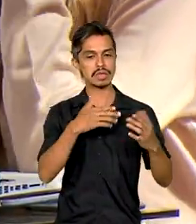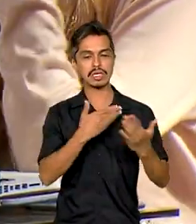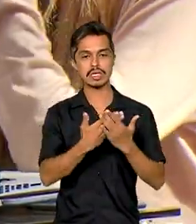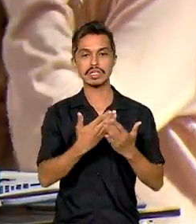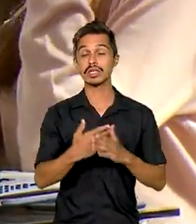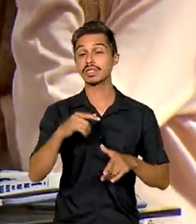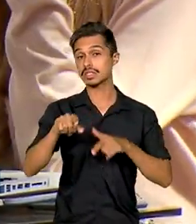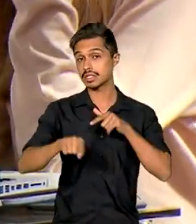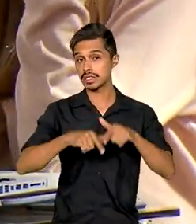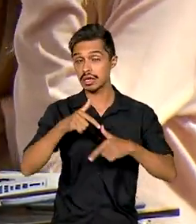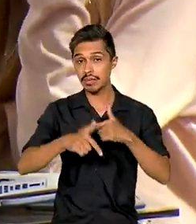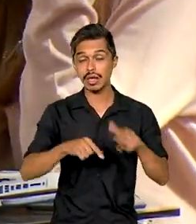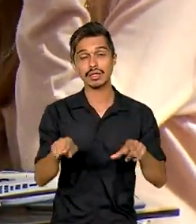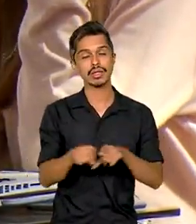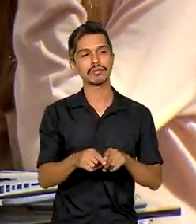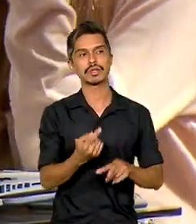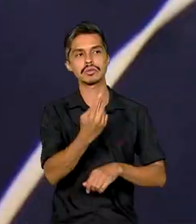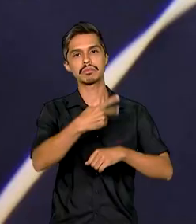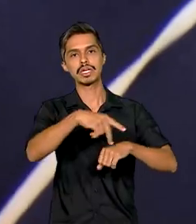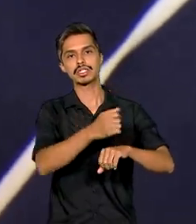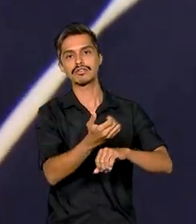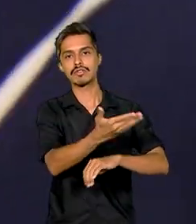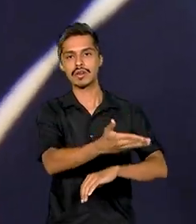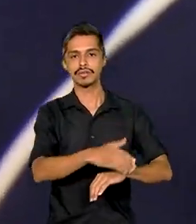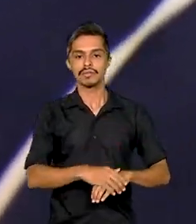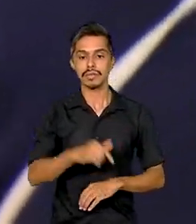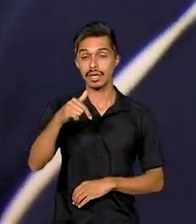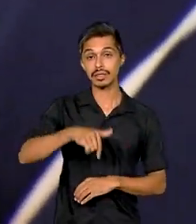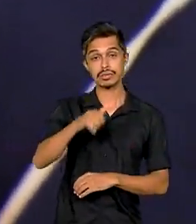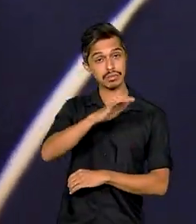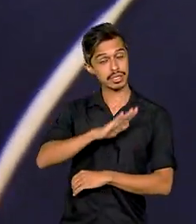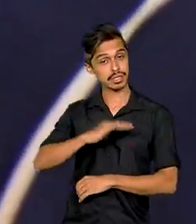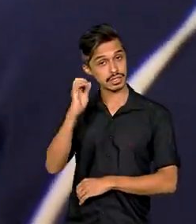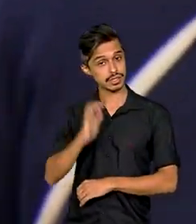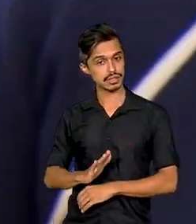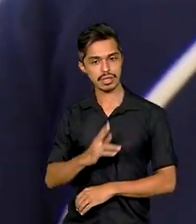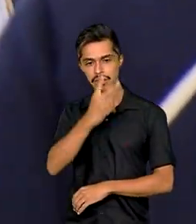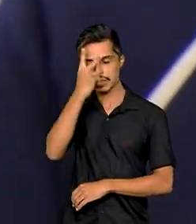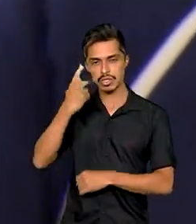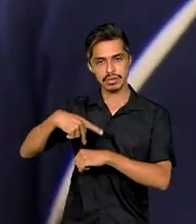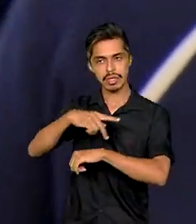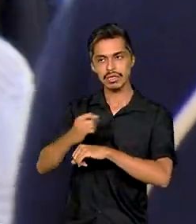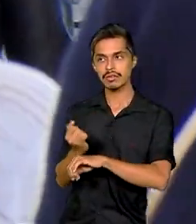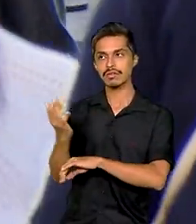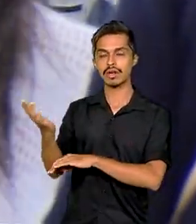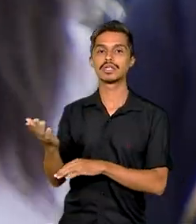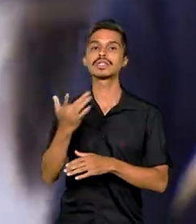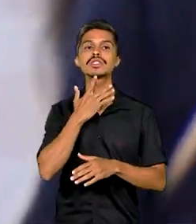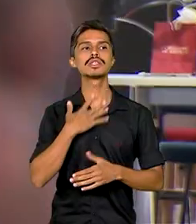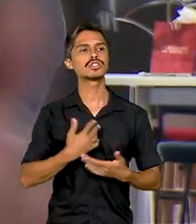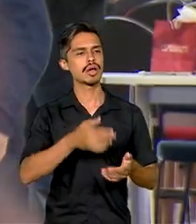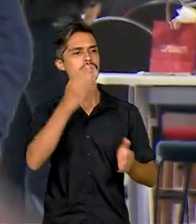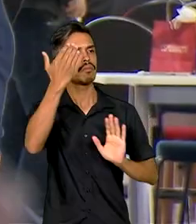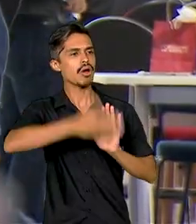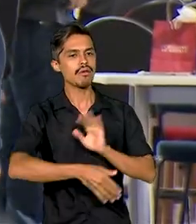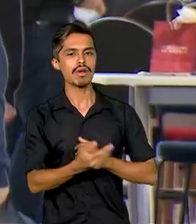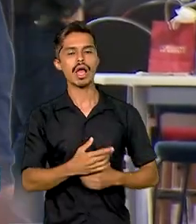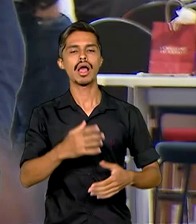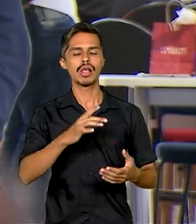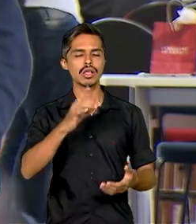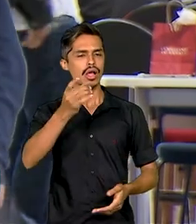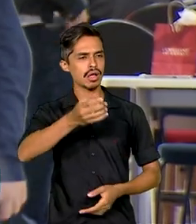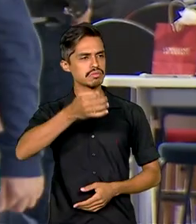trabalhar em determinado país. Aqui no Brasil, estrangeiros que querem comprovar o domínio da língua